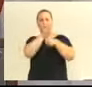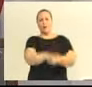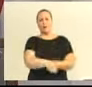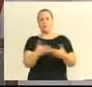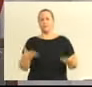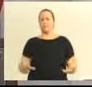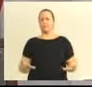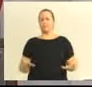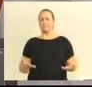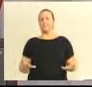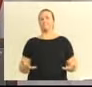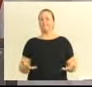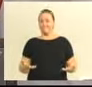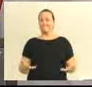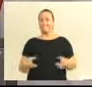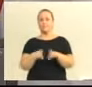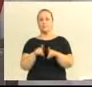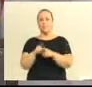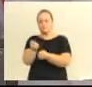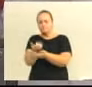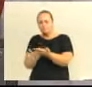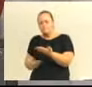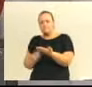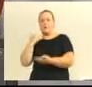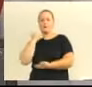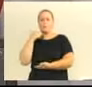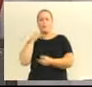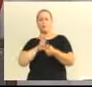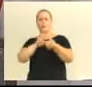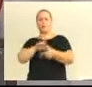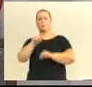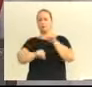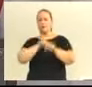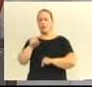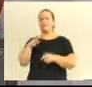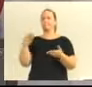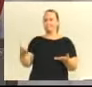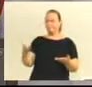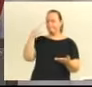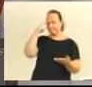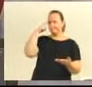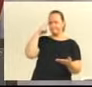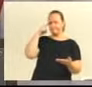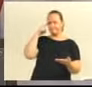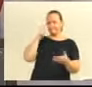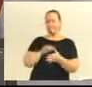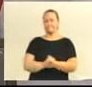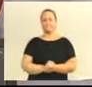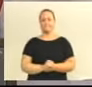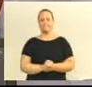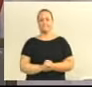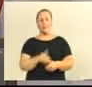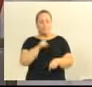dados que eu tenho aqui, esses extratos, indicam, vereador Jefferson Forrest, indicam que na